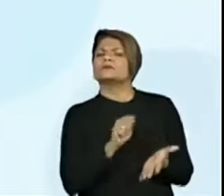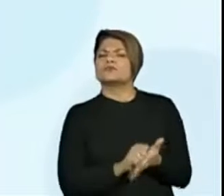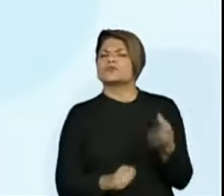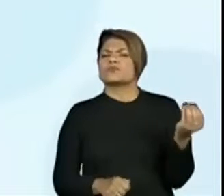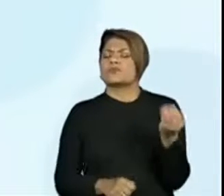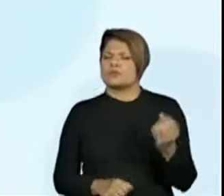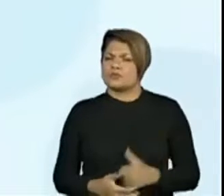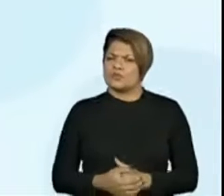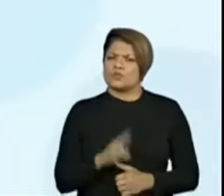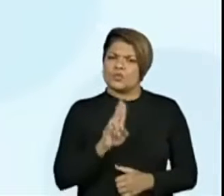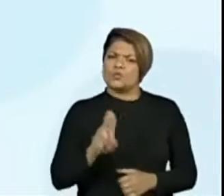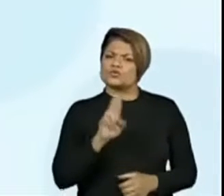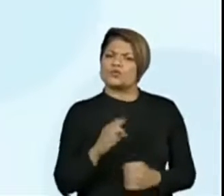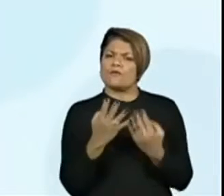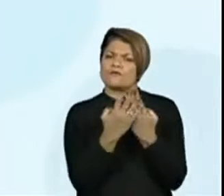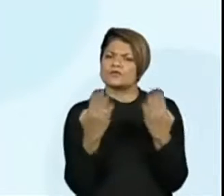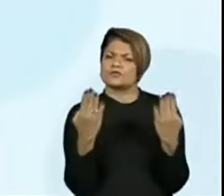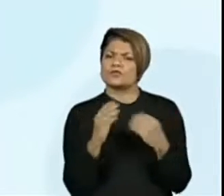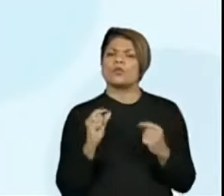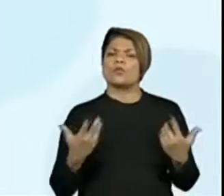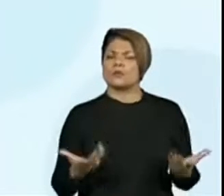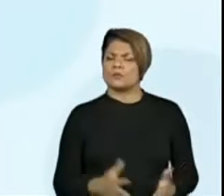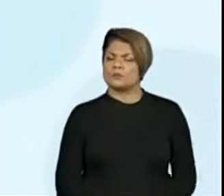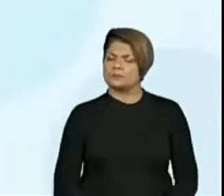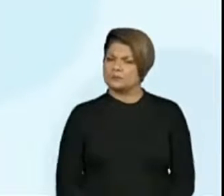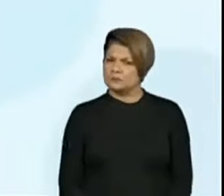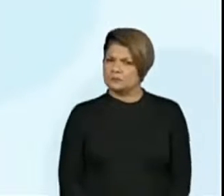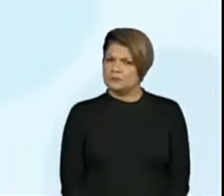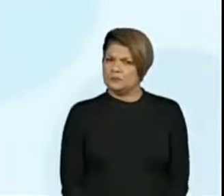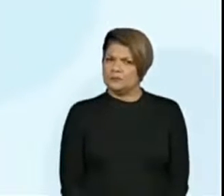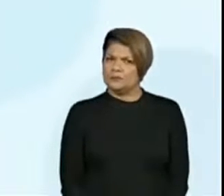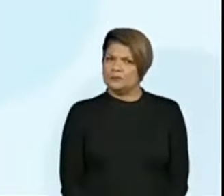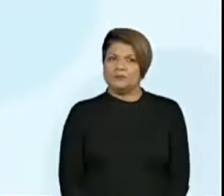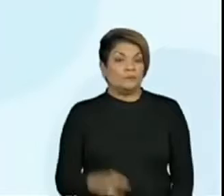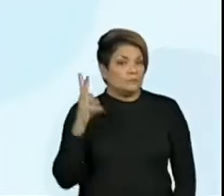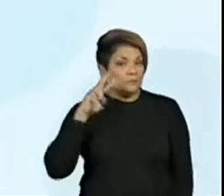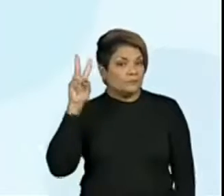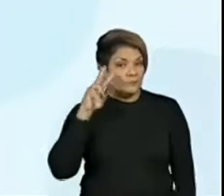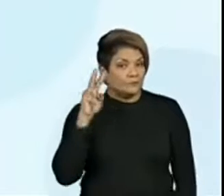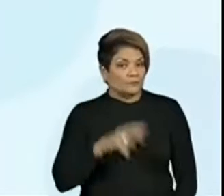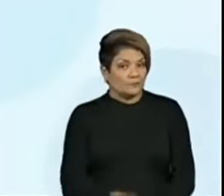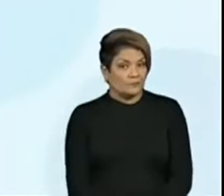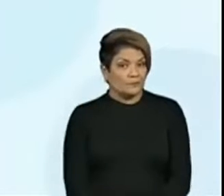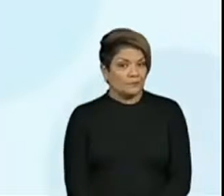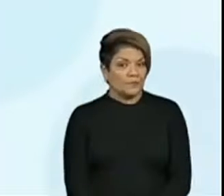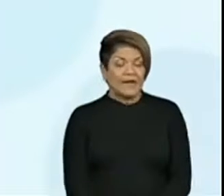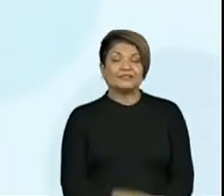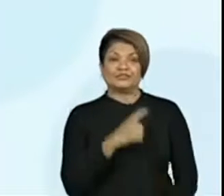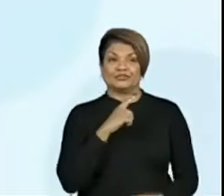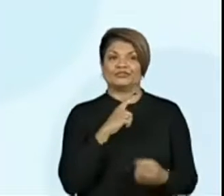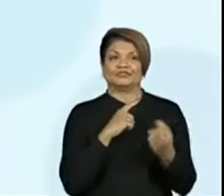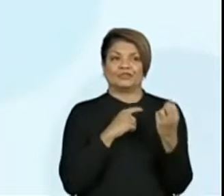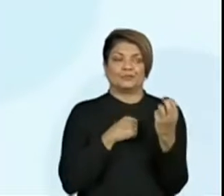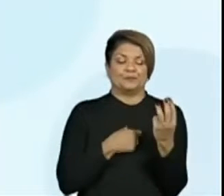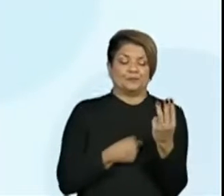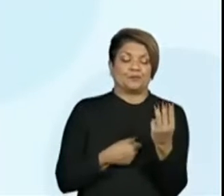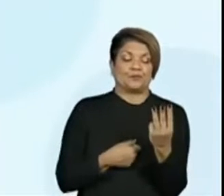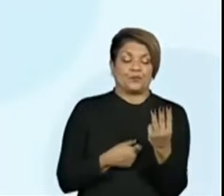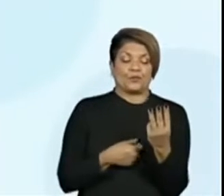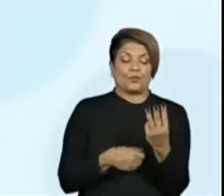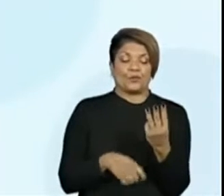quais foram as fichinhas utilizadas? Hum... Vocês se lembram? Nós tínhamos aí 4